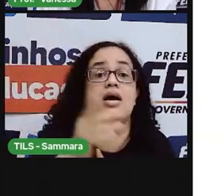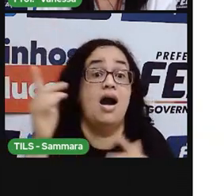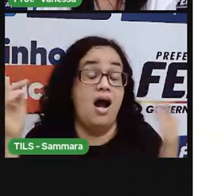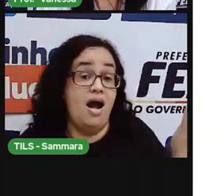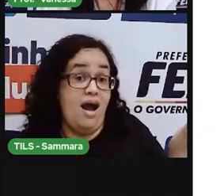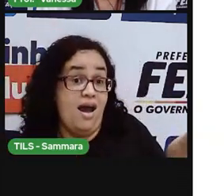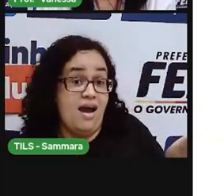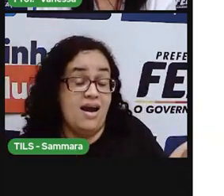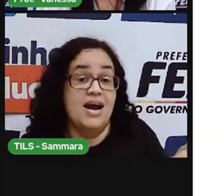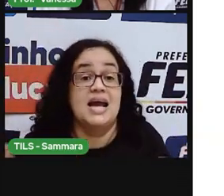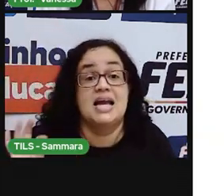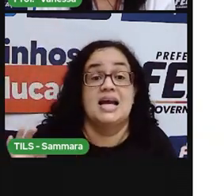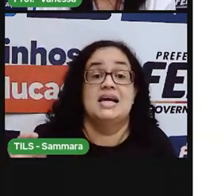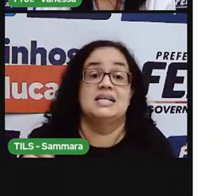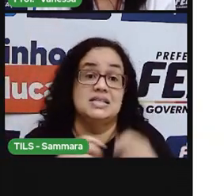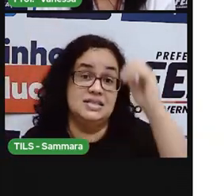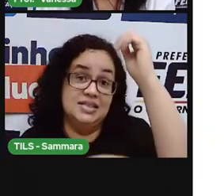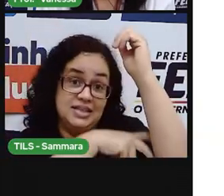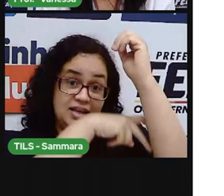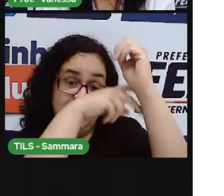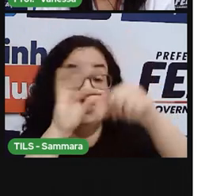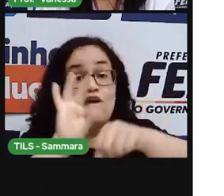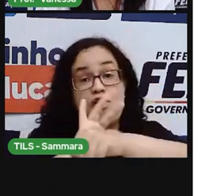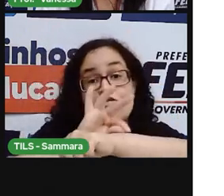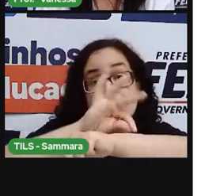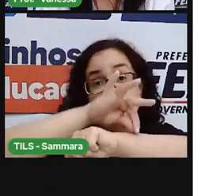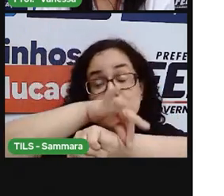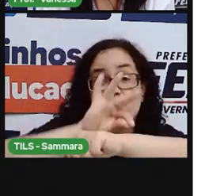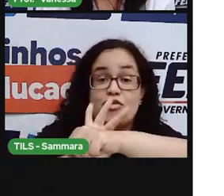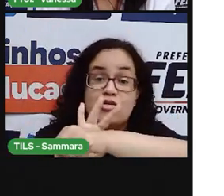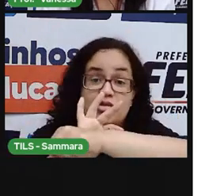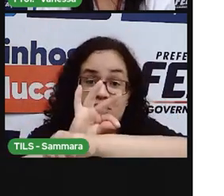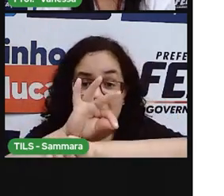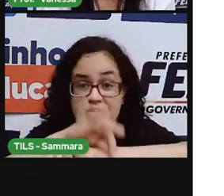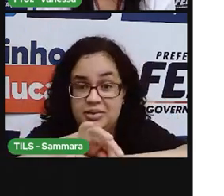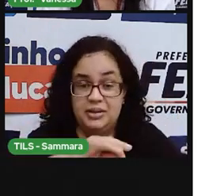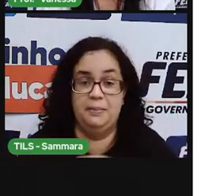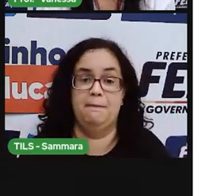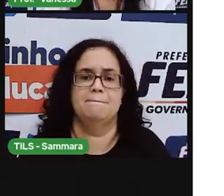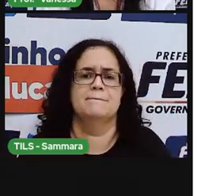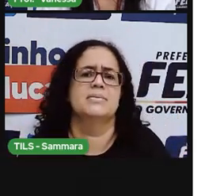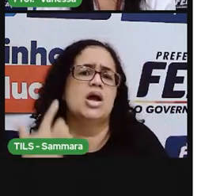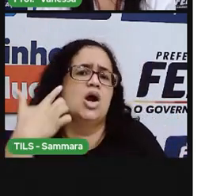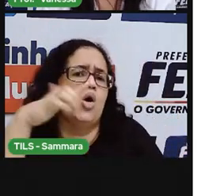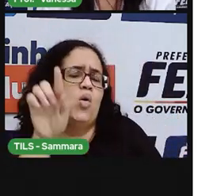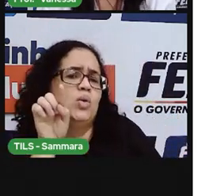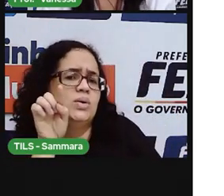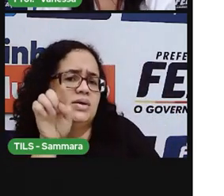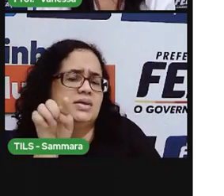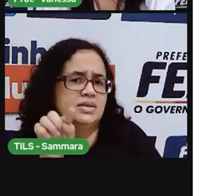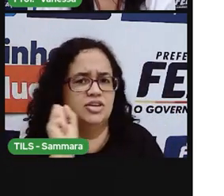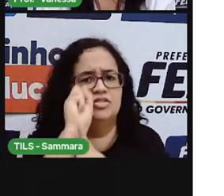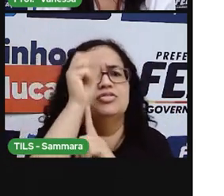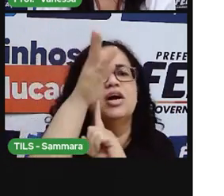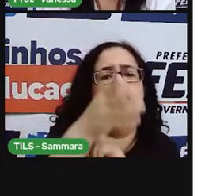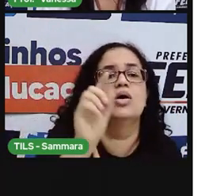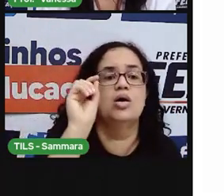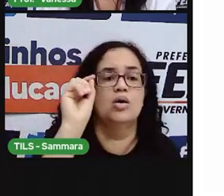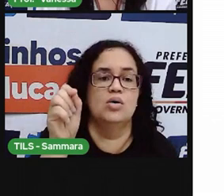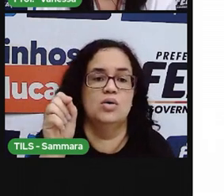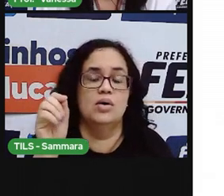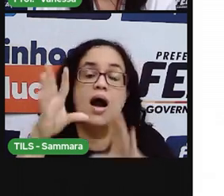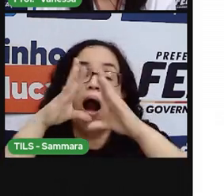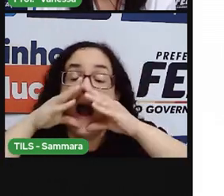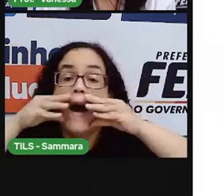Olha, esta aí é a cigarra e a formiga. Esta outra fábula é